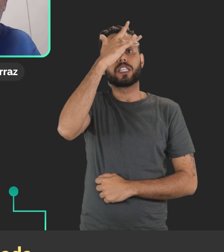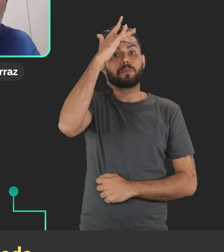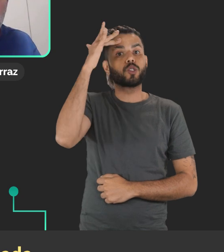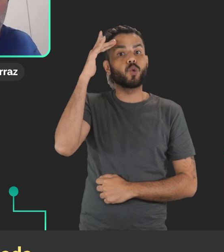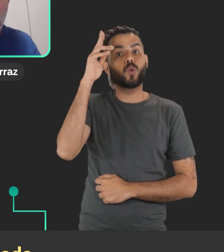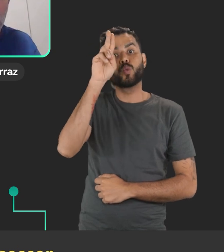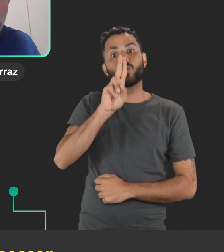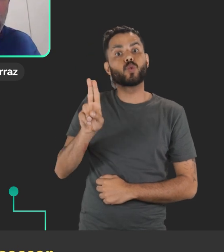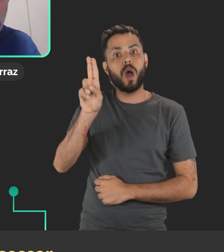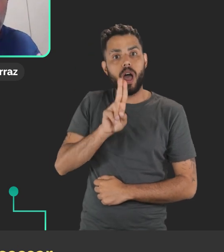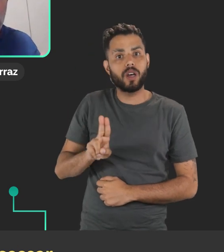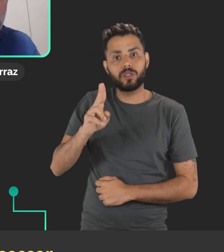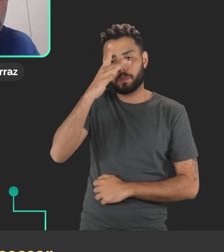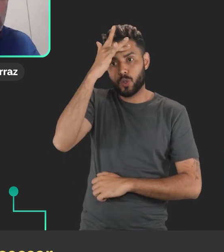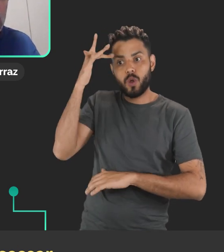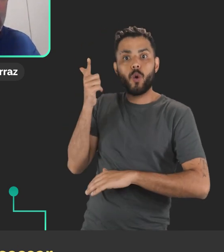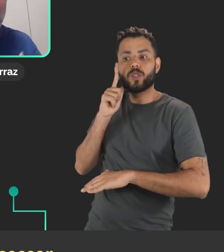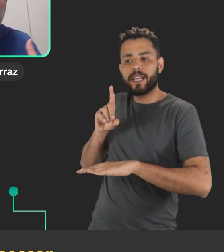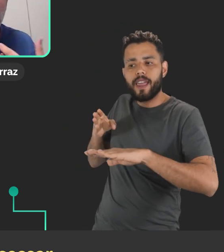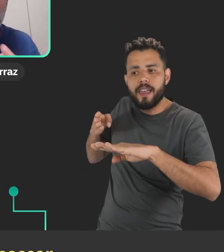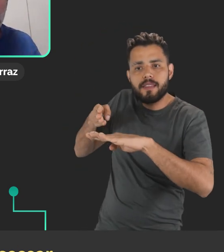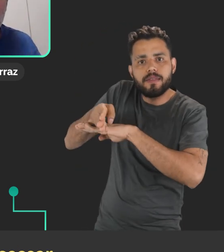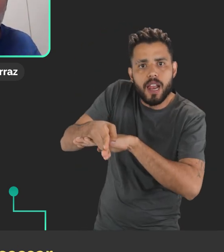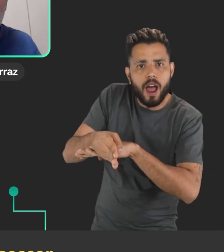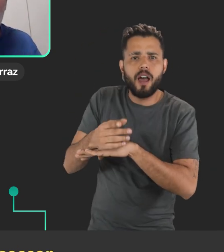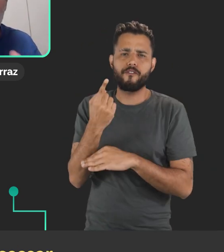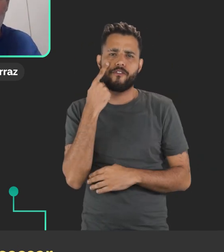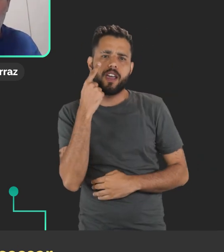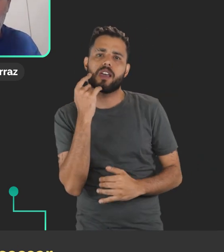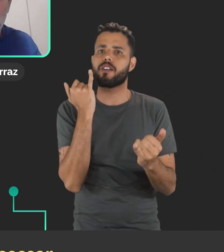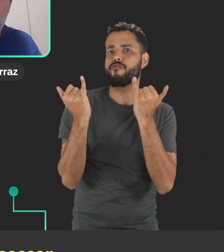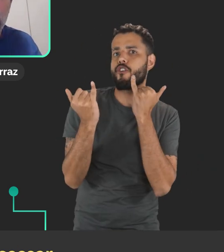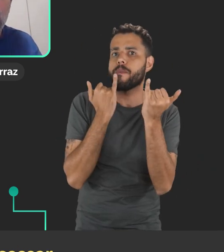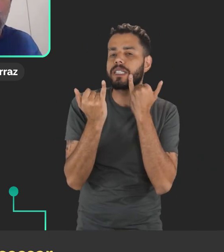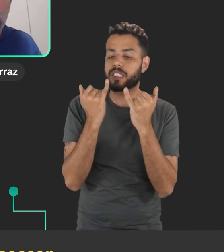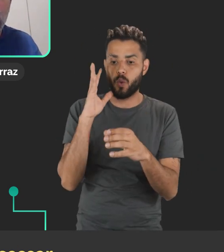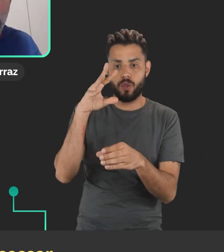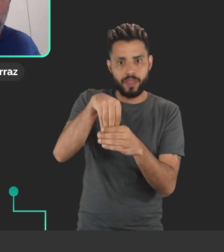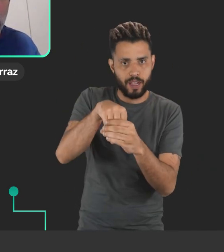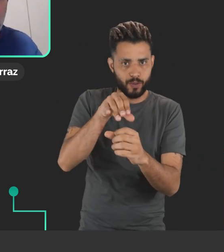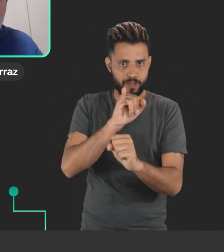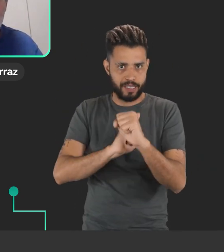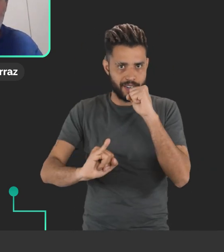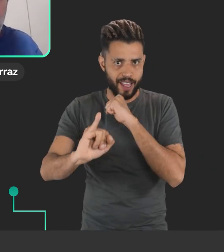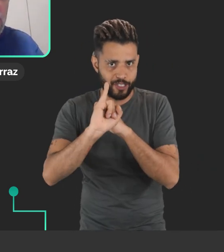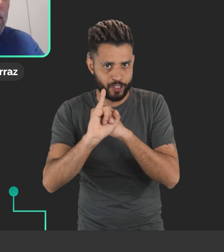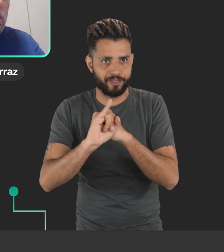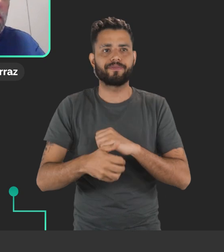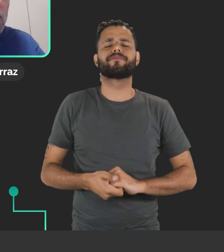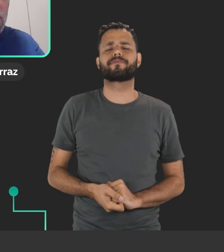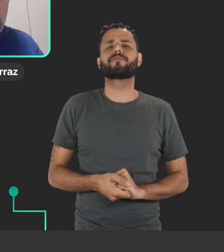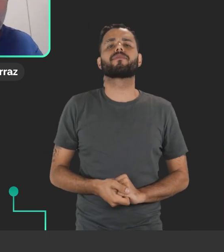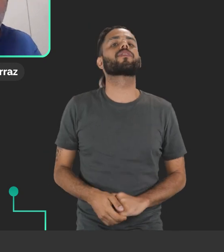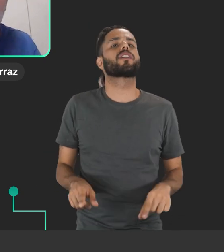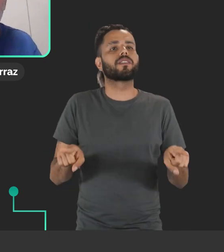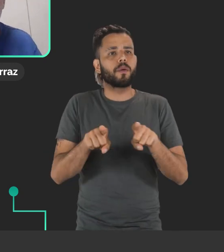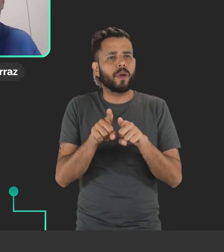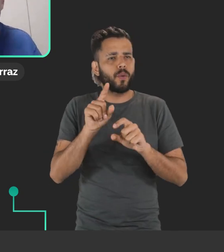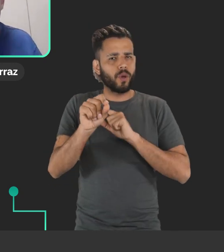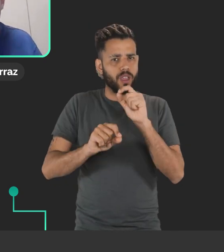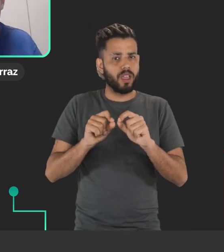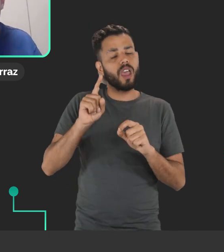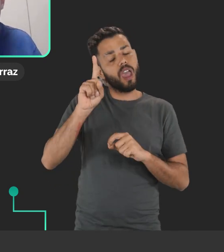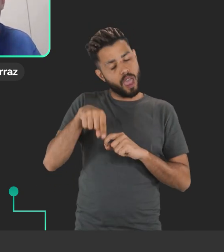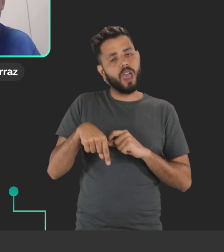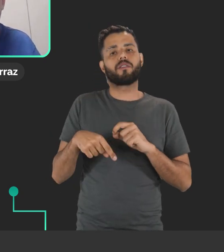os usuários, né? Que é onde as pessoas conseguem acessar as informações na internet. E só pra reforçar também que